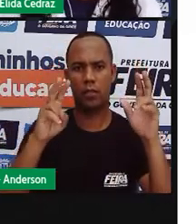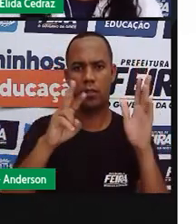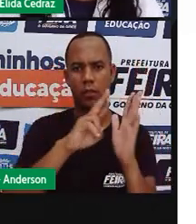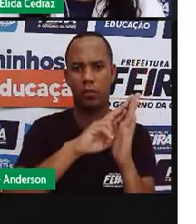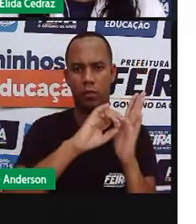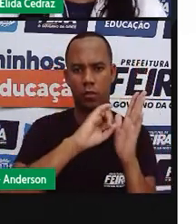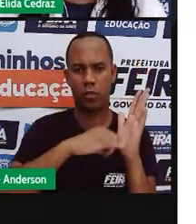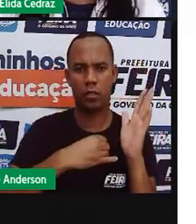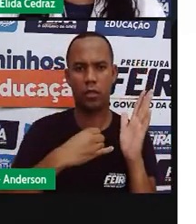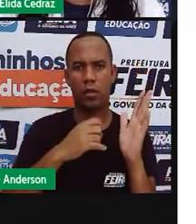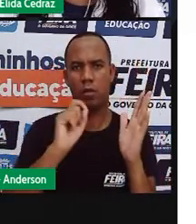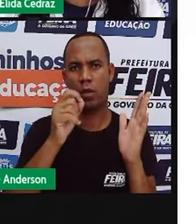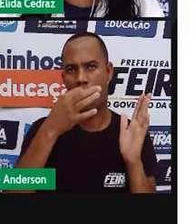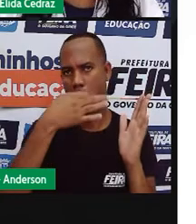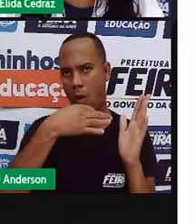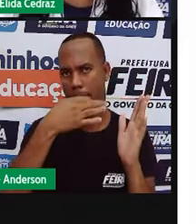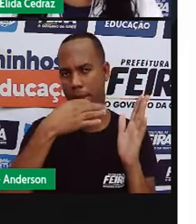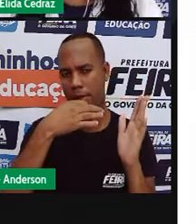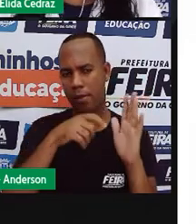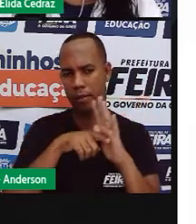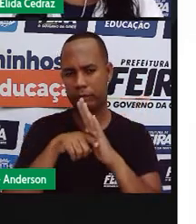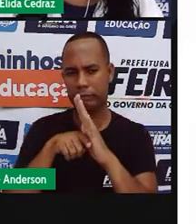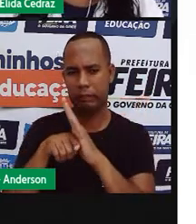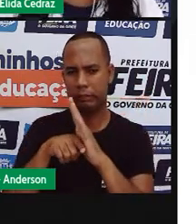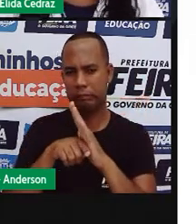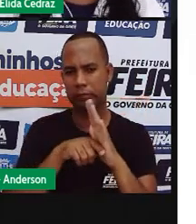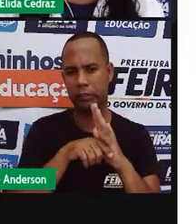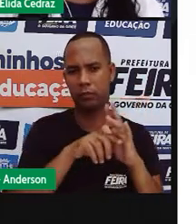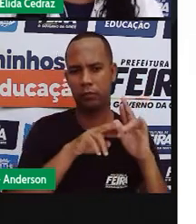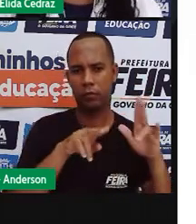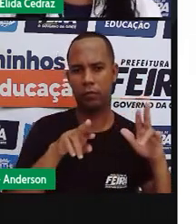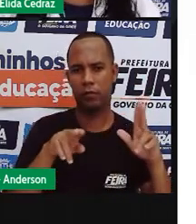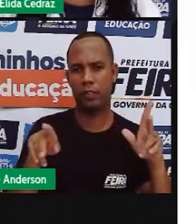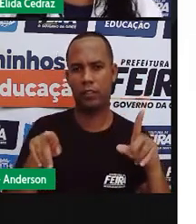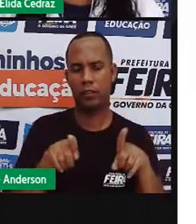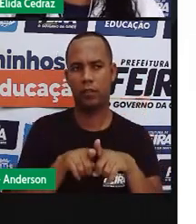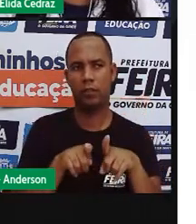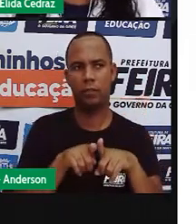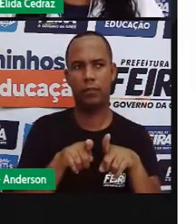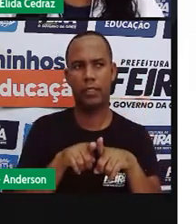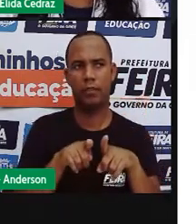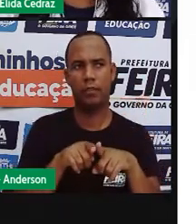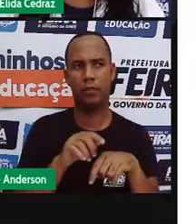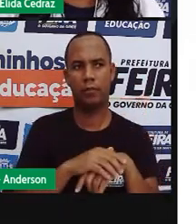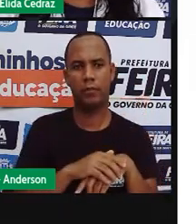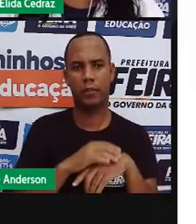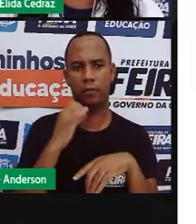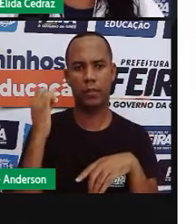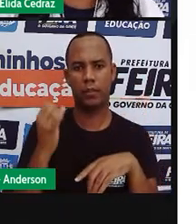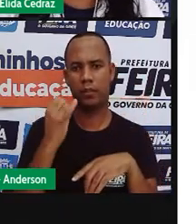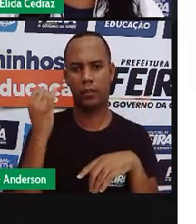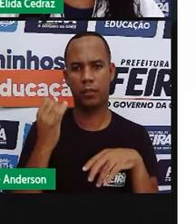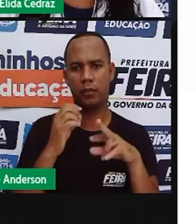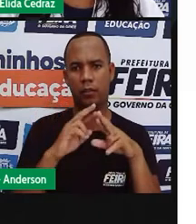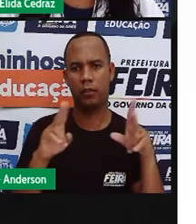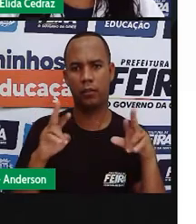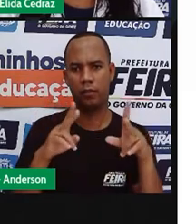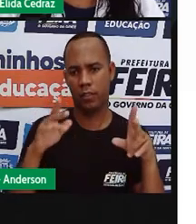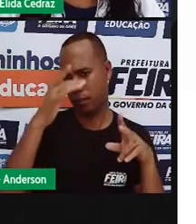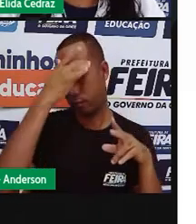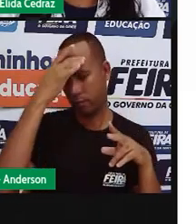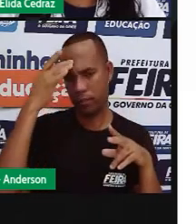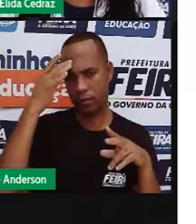nossa opinião a gente tem que analisar os fatos e ver os fatos de uma forma diferente da passada as pessoas